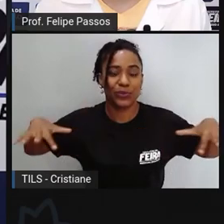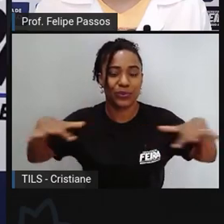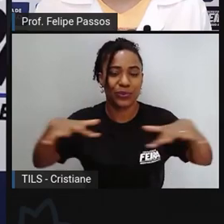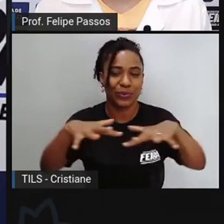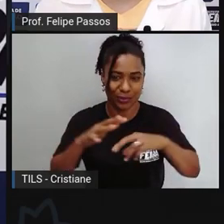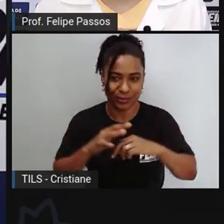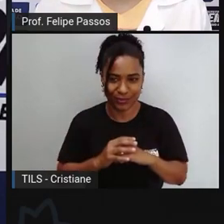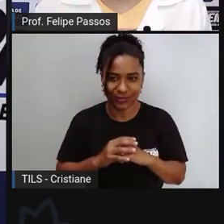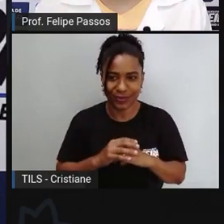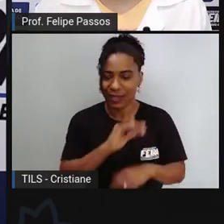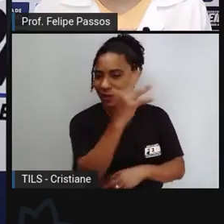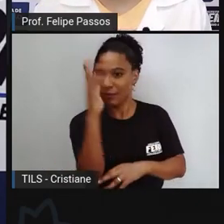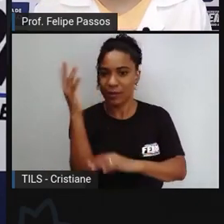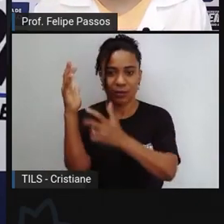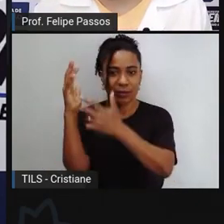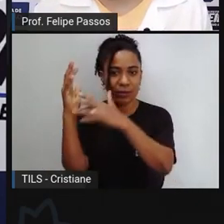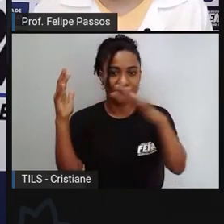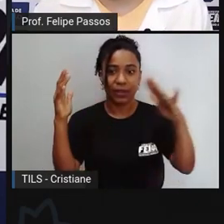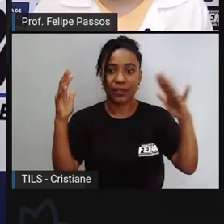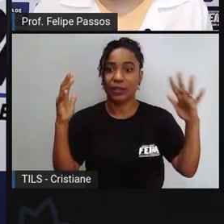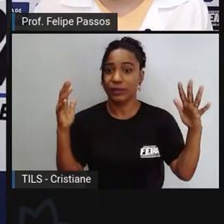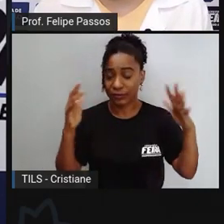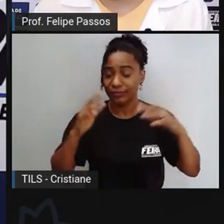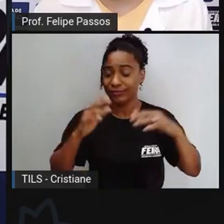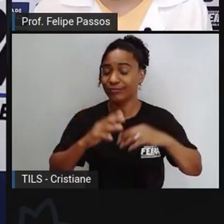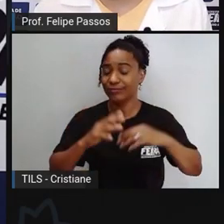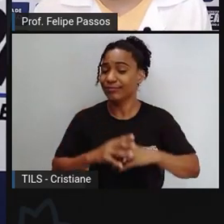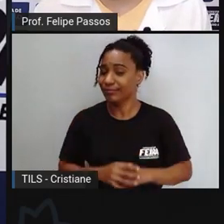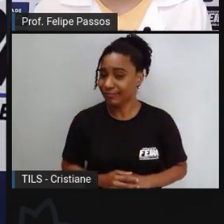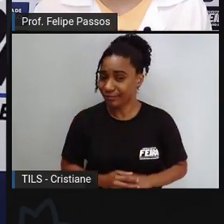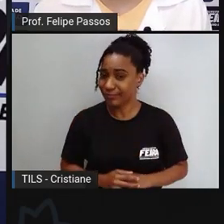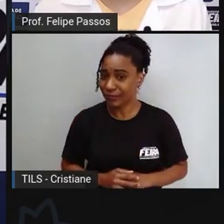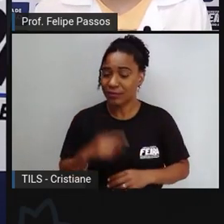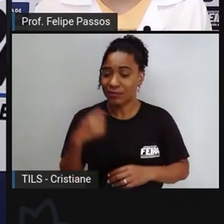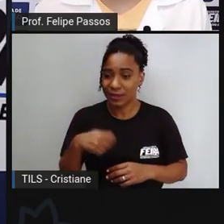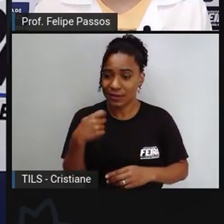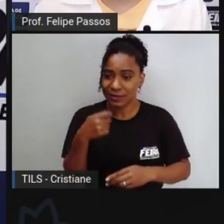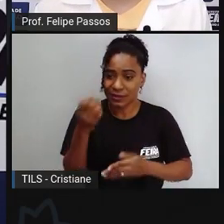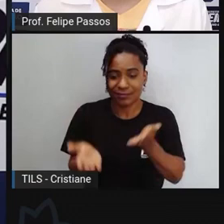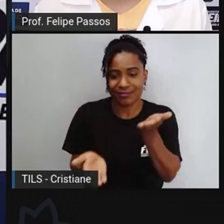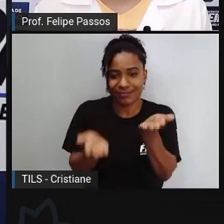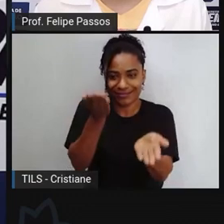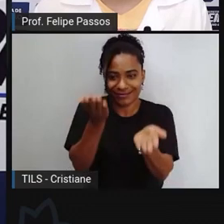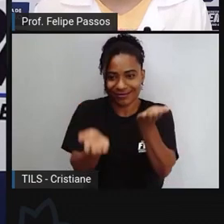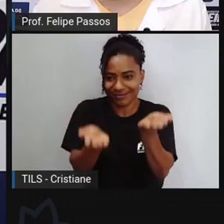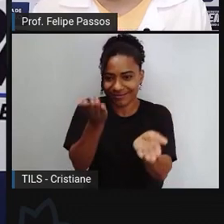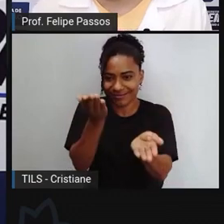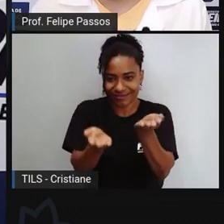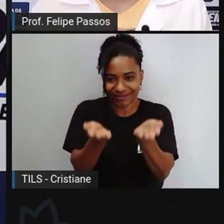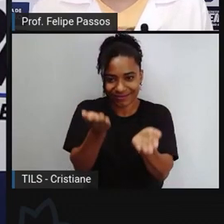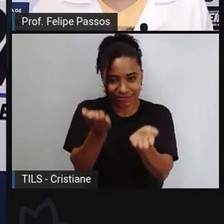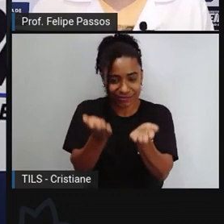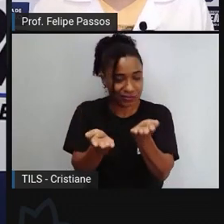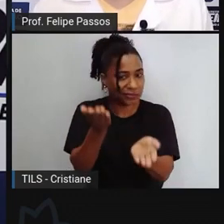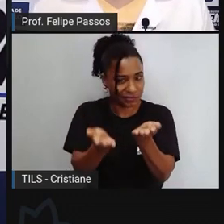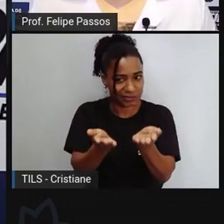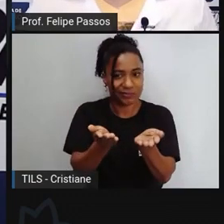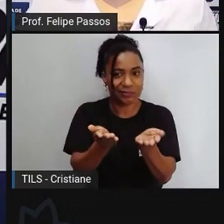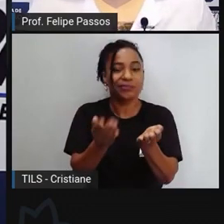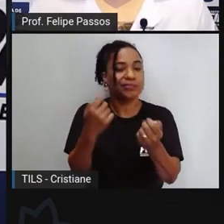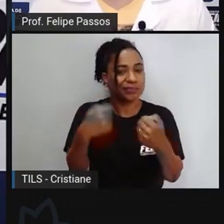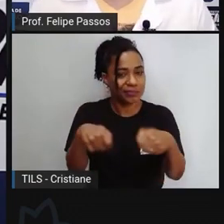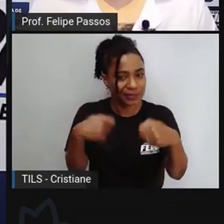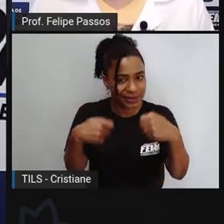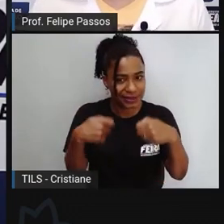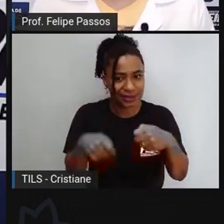ambiente ecologicamente equilibrado ele é de responsabilidade